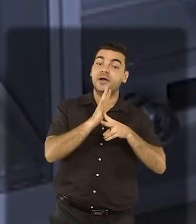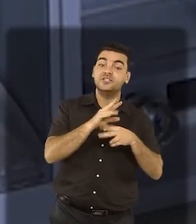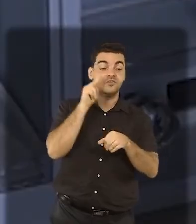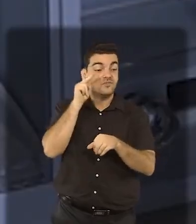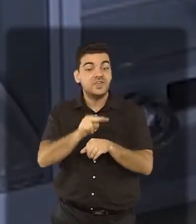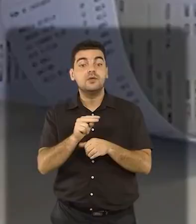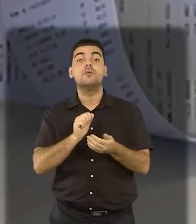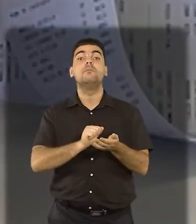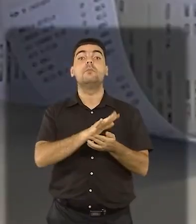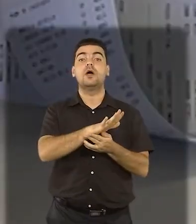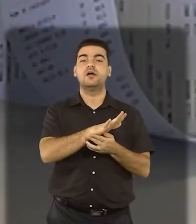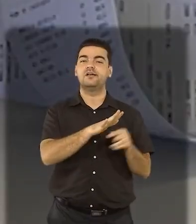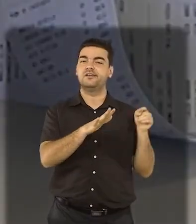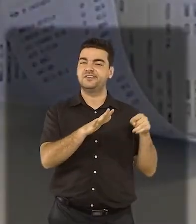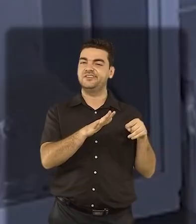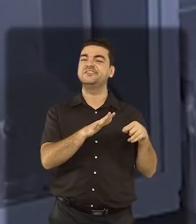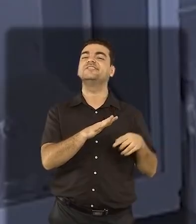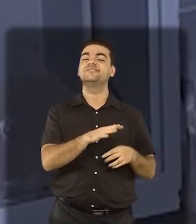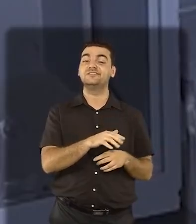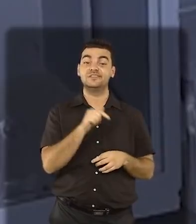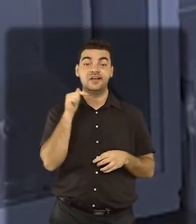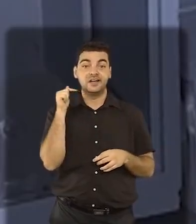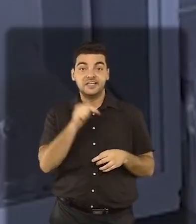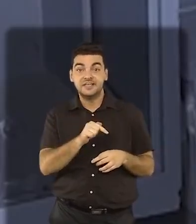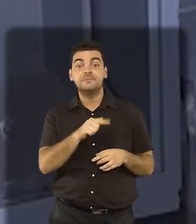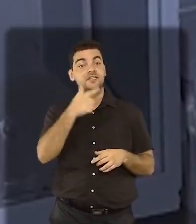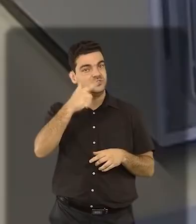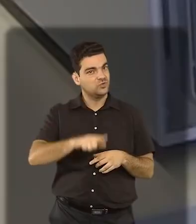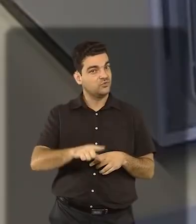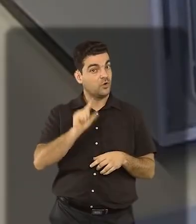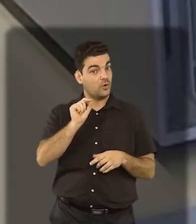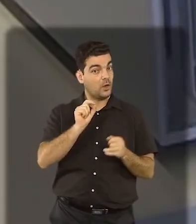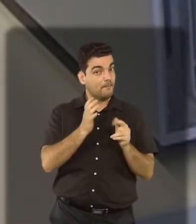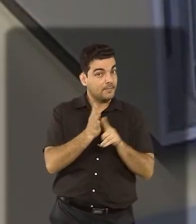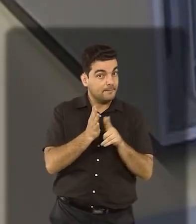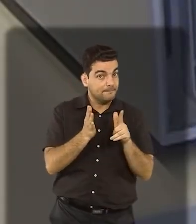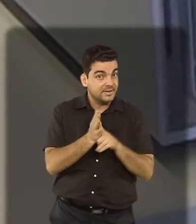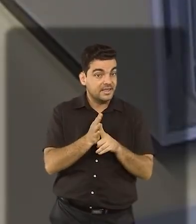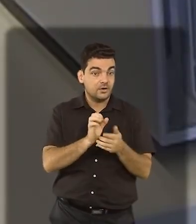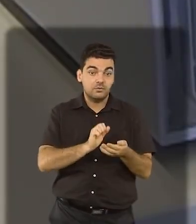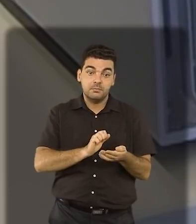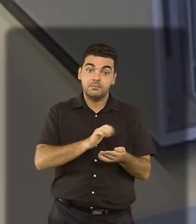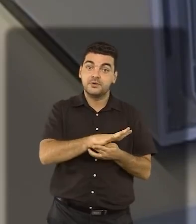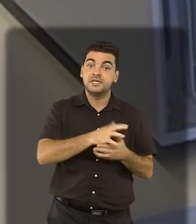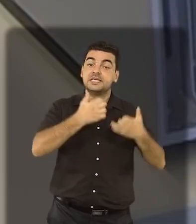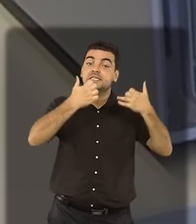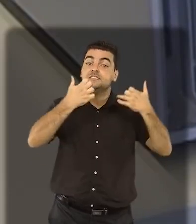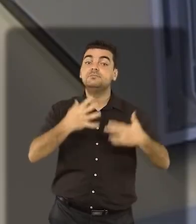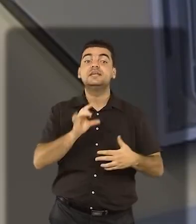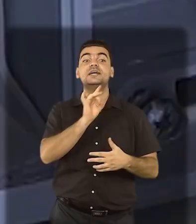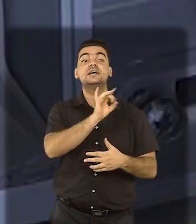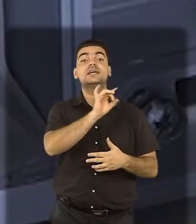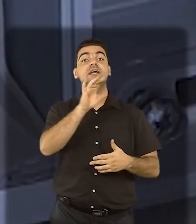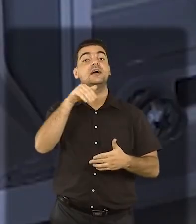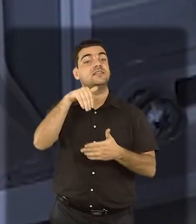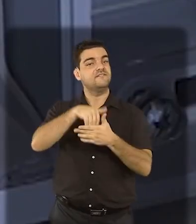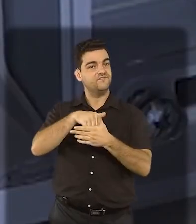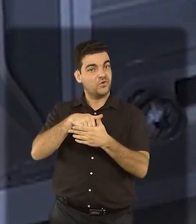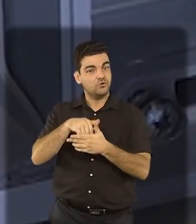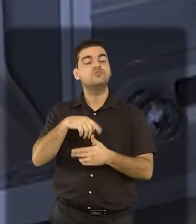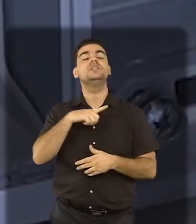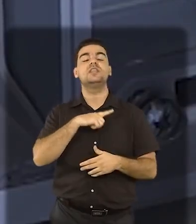o boletim da urna. Trata-se, de novo, de um extrato, registrando os votos que cada